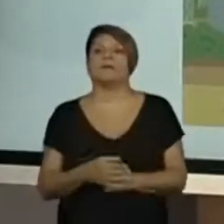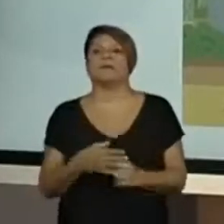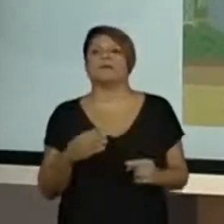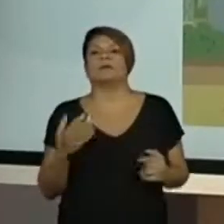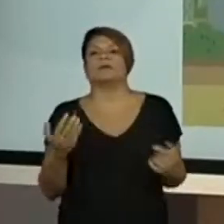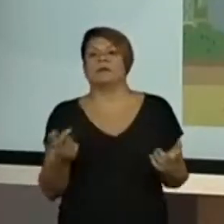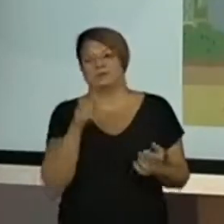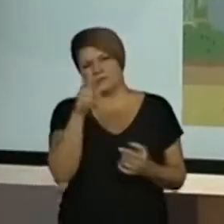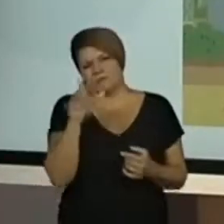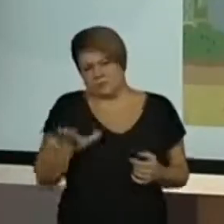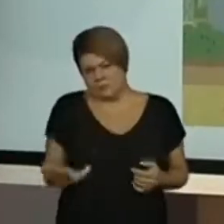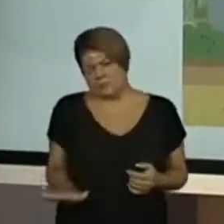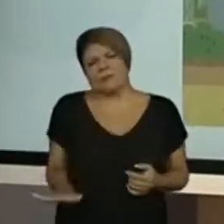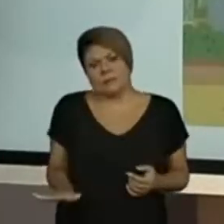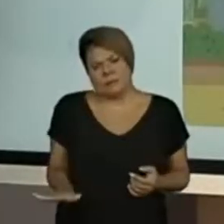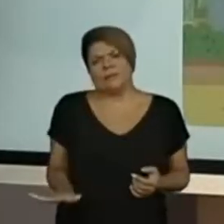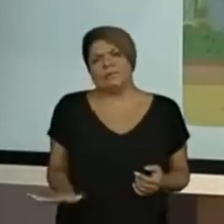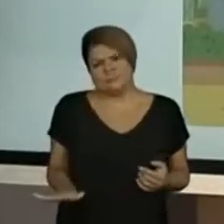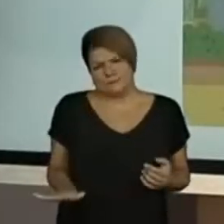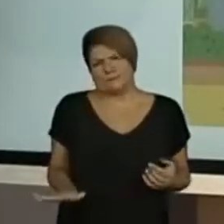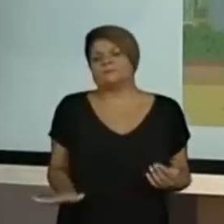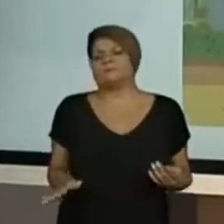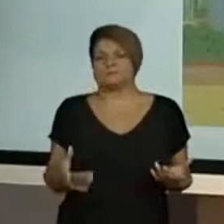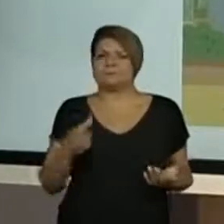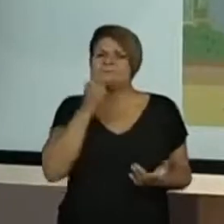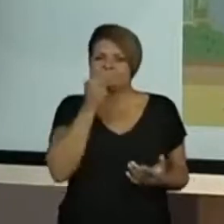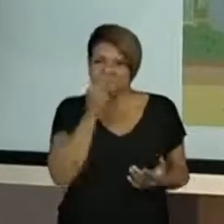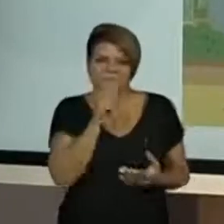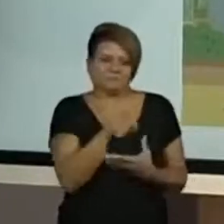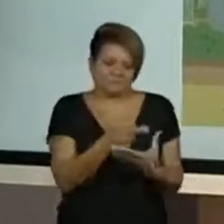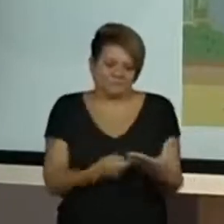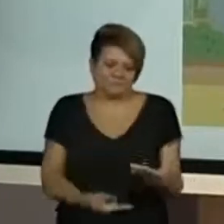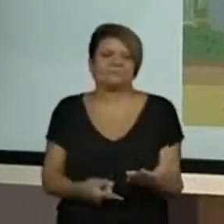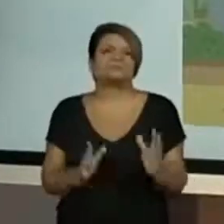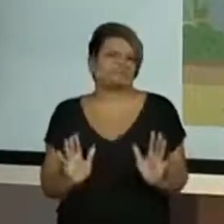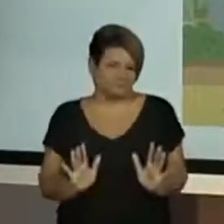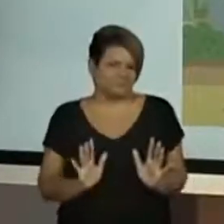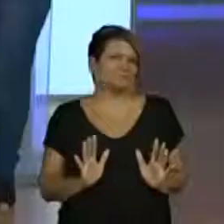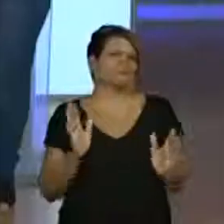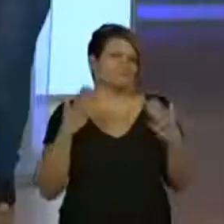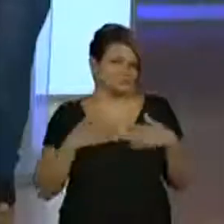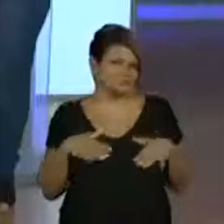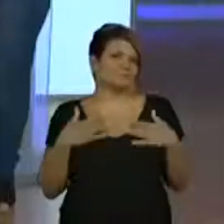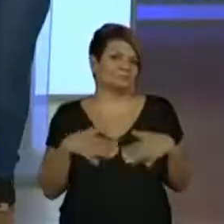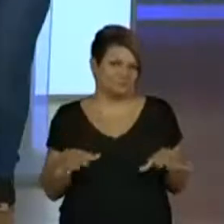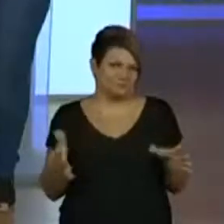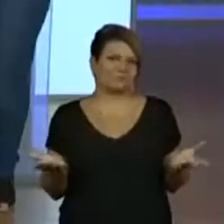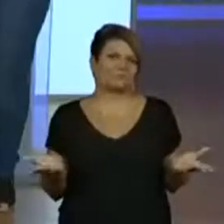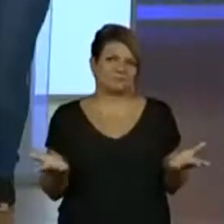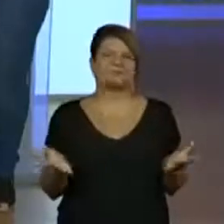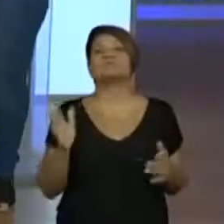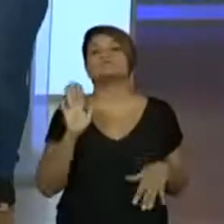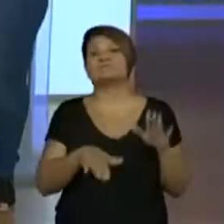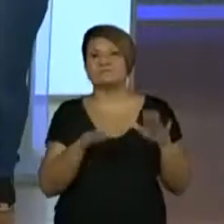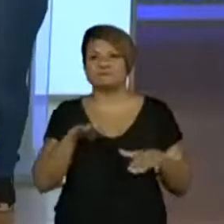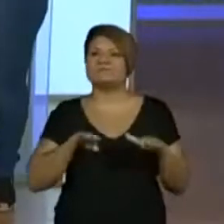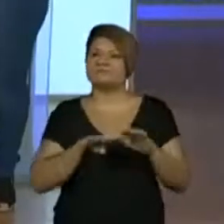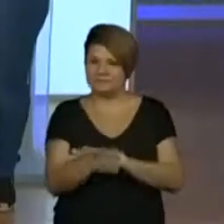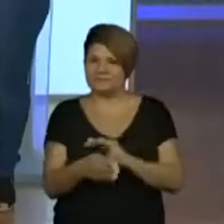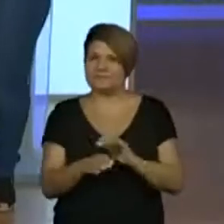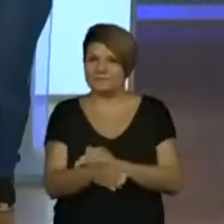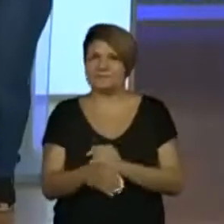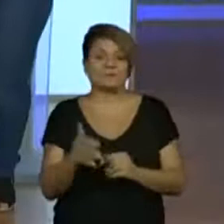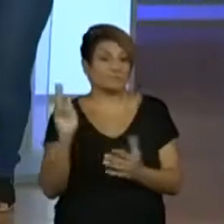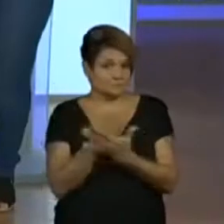Vocês ainda são pequenos, né? O lápis e o caderno, tudo tranquilo, né? Isso até mesmo, crianças. A gente tem um hábito, né? Um